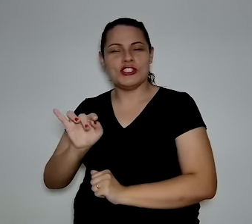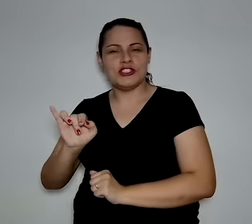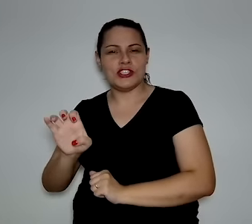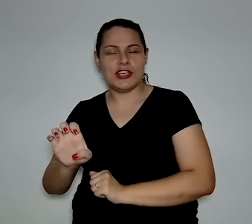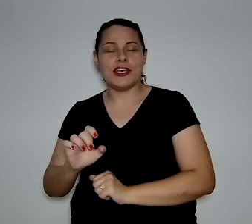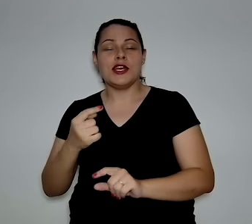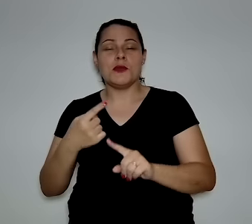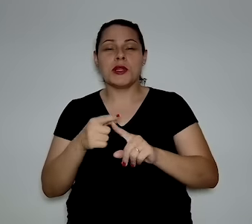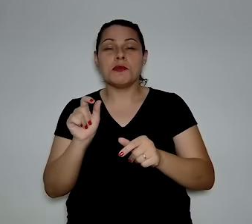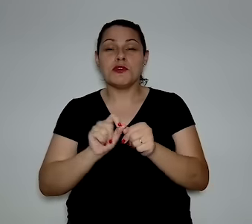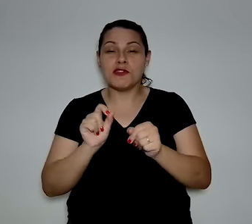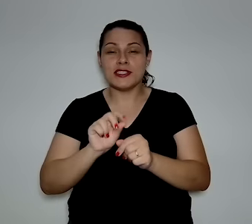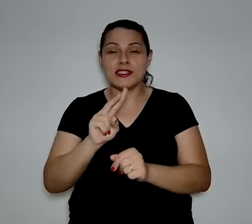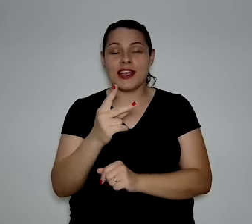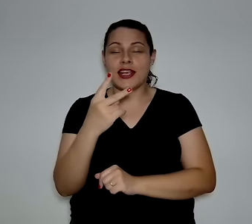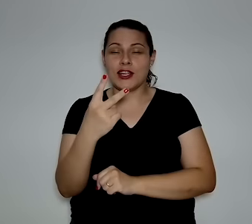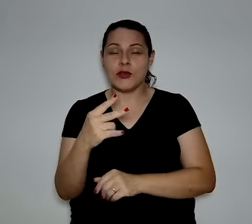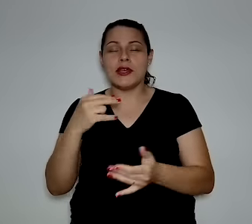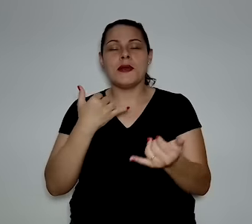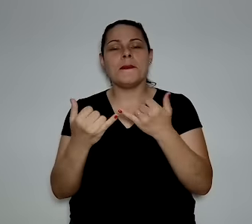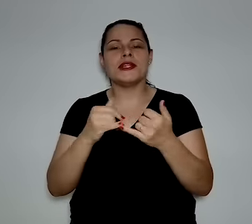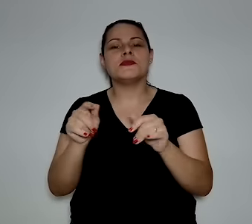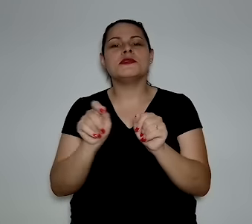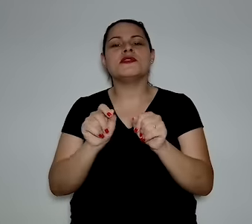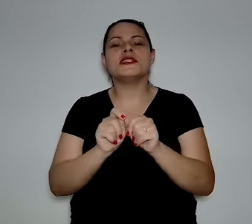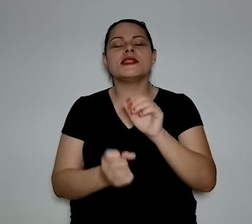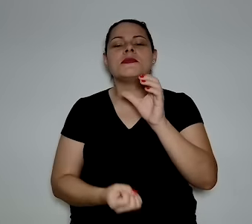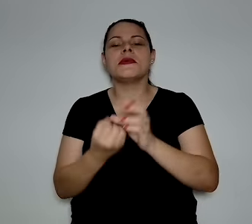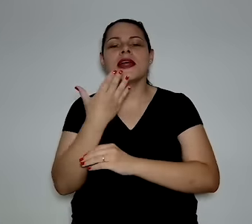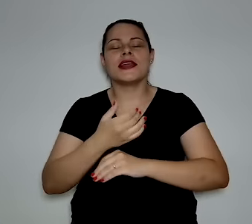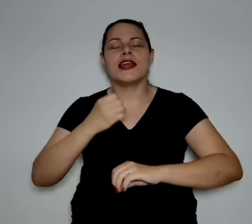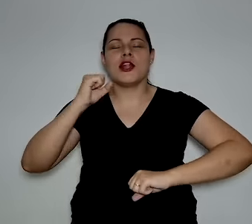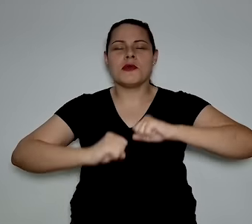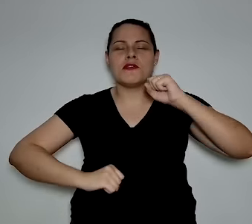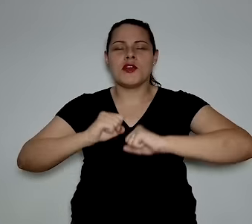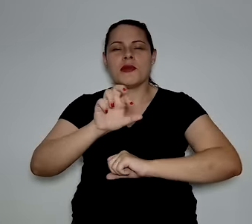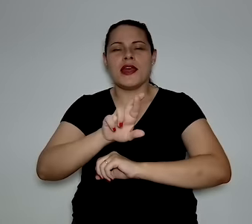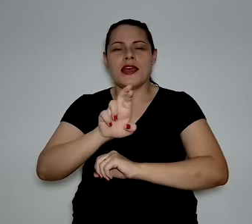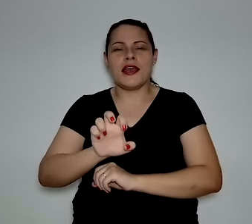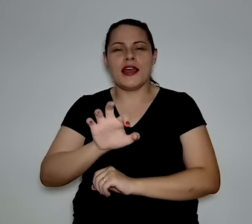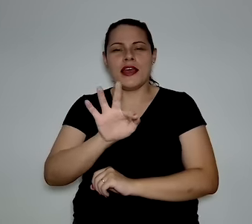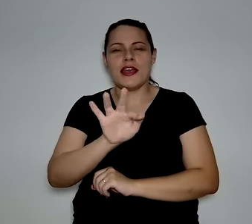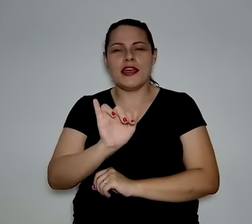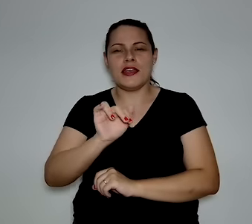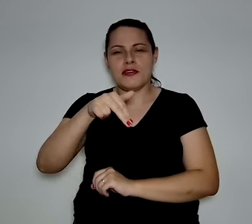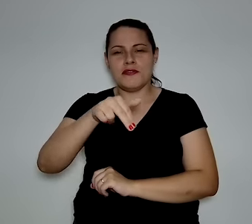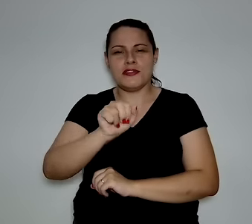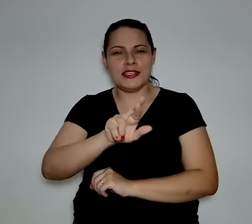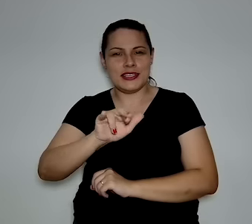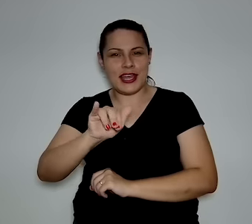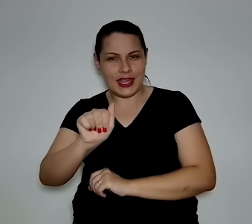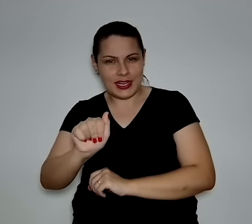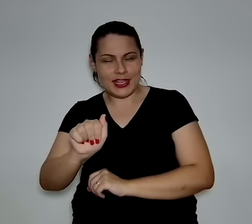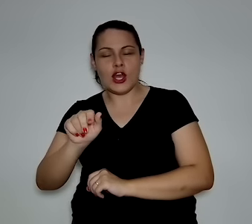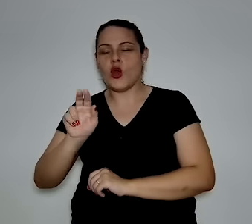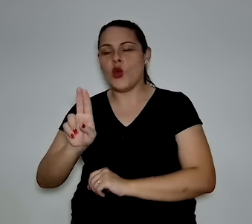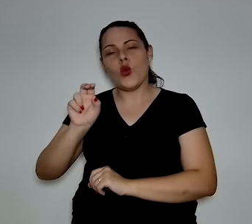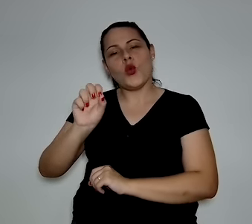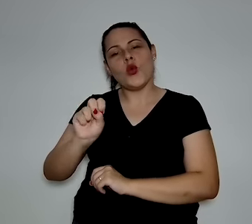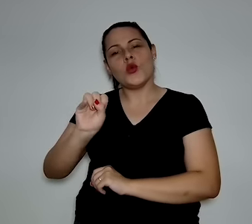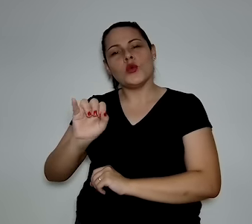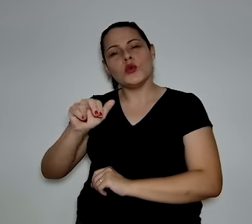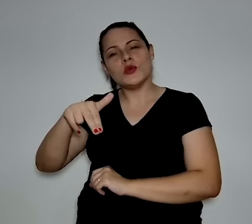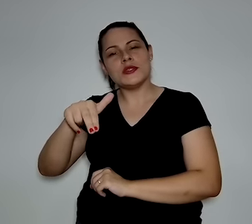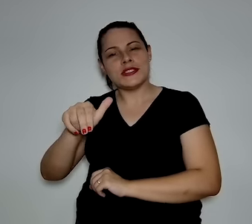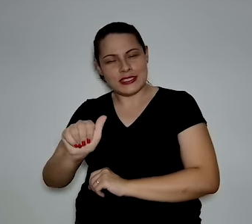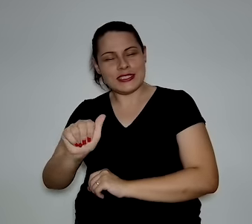hidrogênio verde, você precisa praticamente de uma refinaria. Eu gosto de dizer que para fazer hidrogênio verde, ele é a refinaria, uma usina